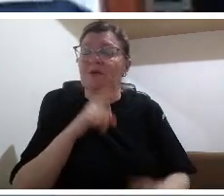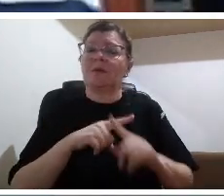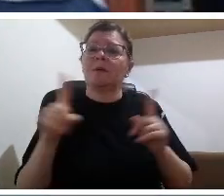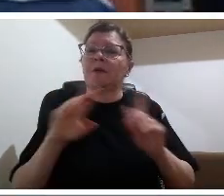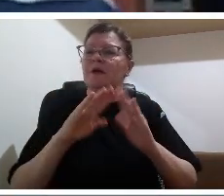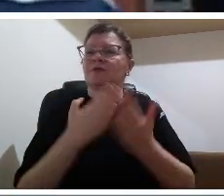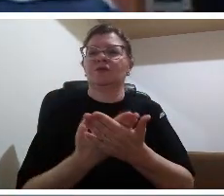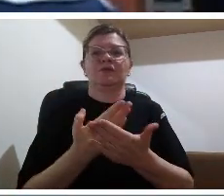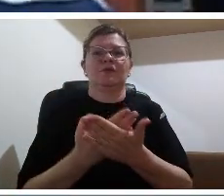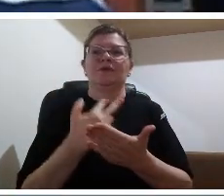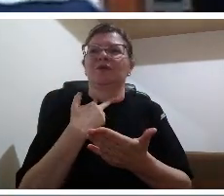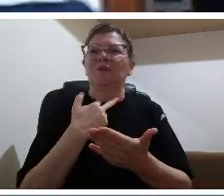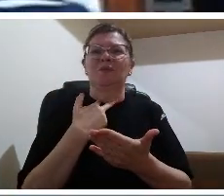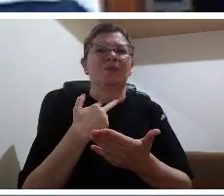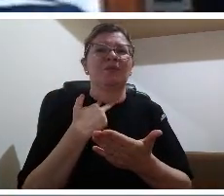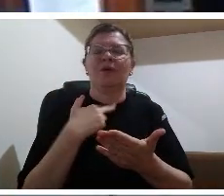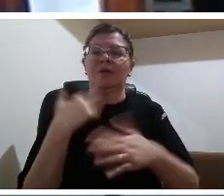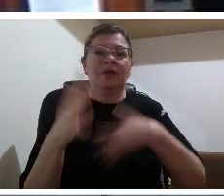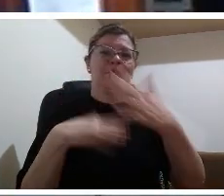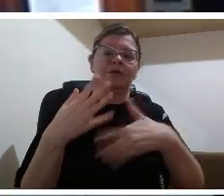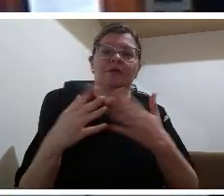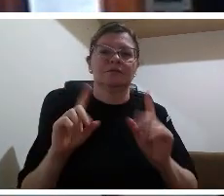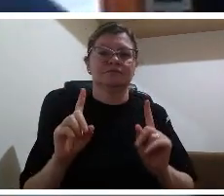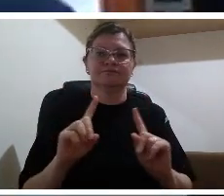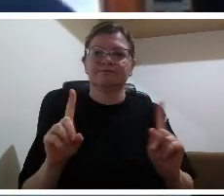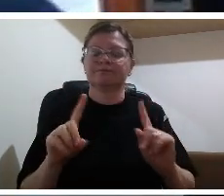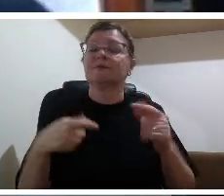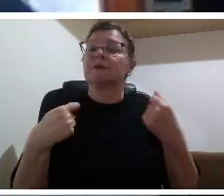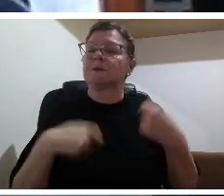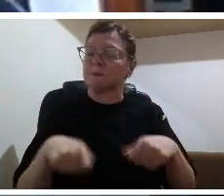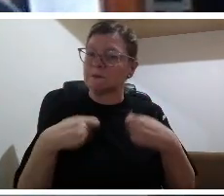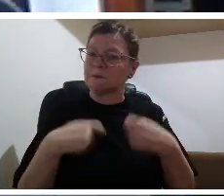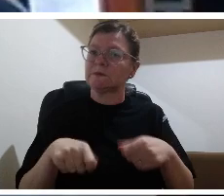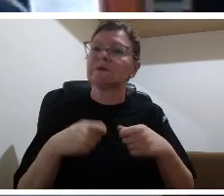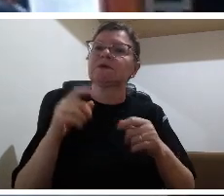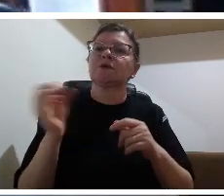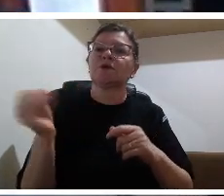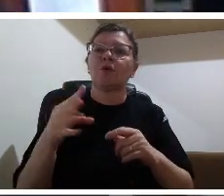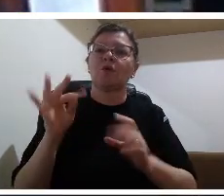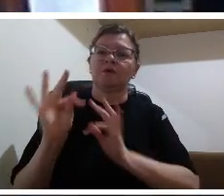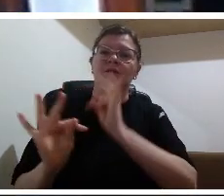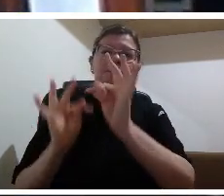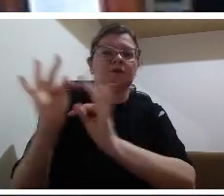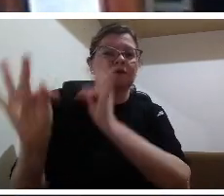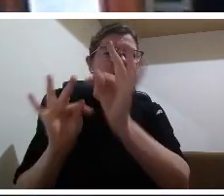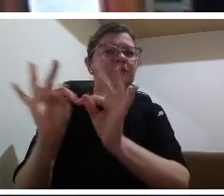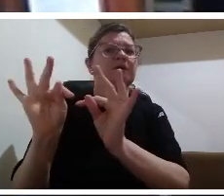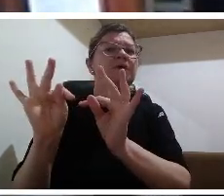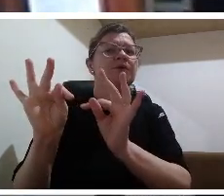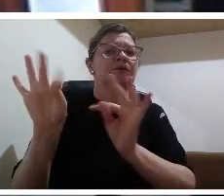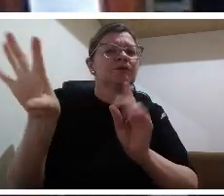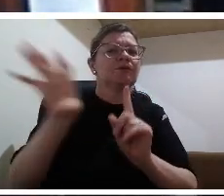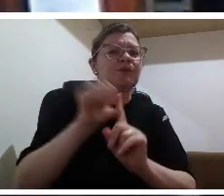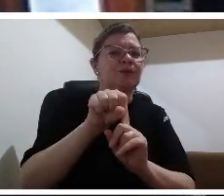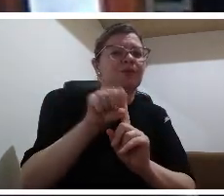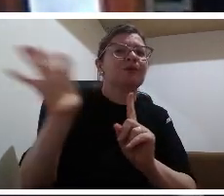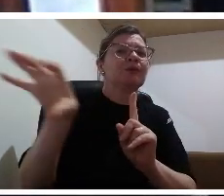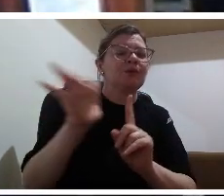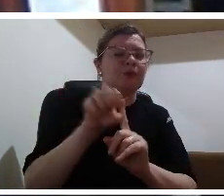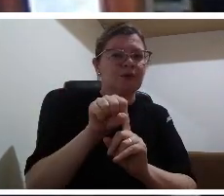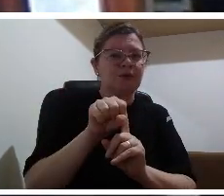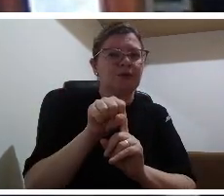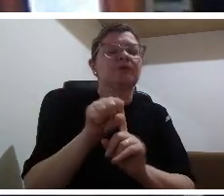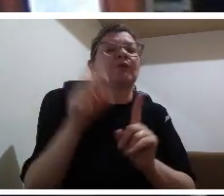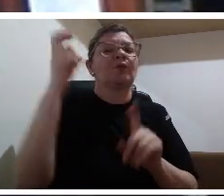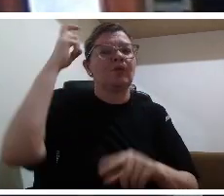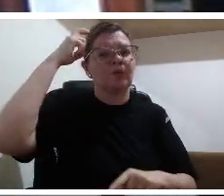parte a cultura digital os nativos digitais eles estão exigindo que nós que chegamos tarde tenhamos que